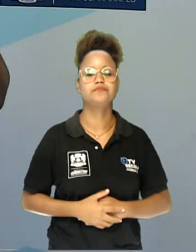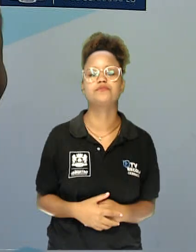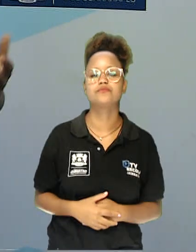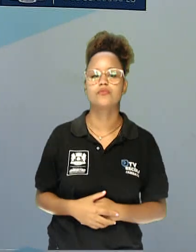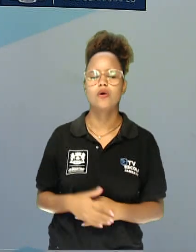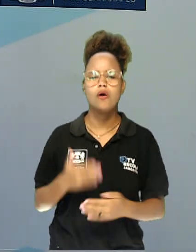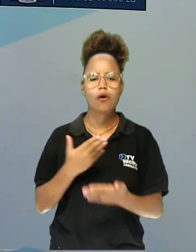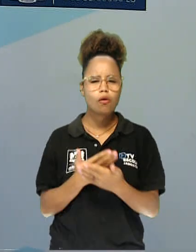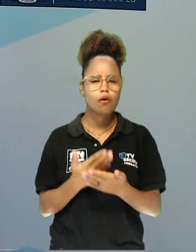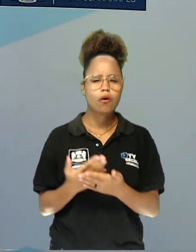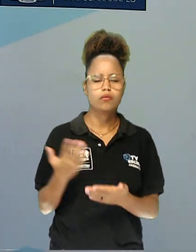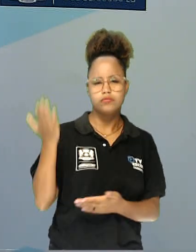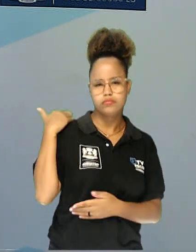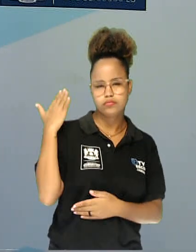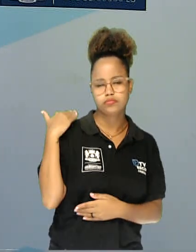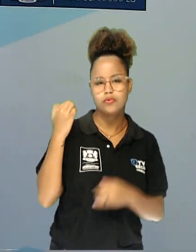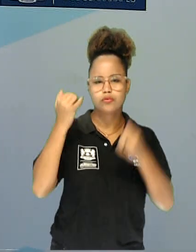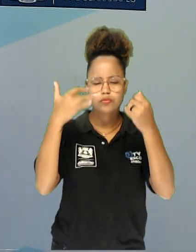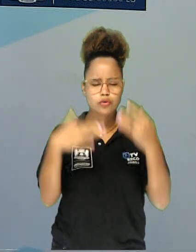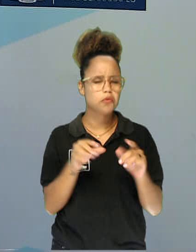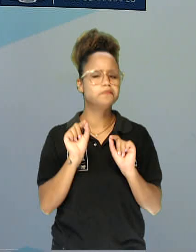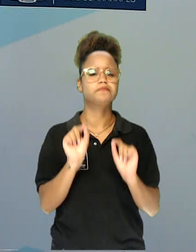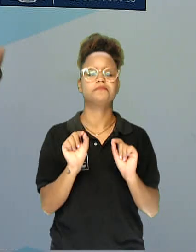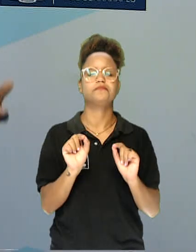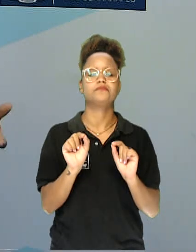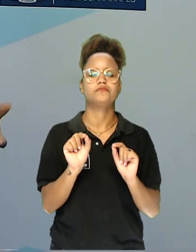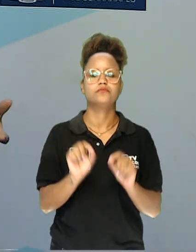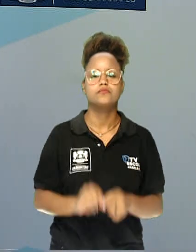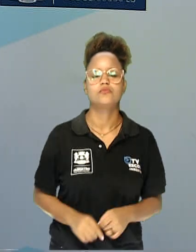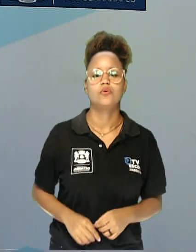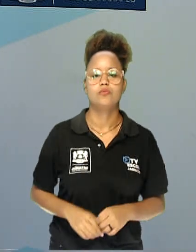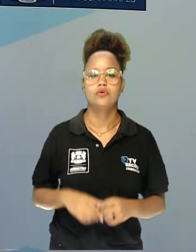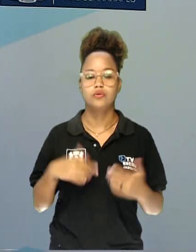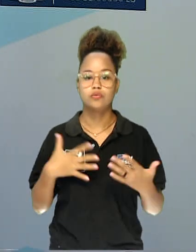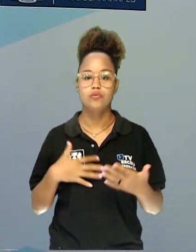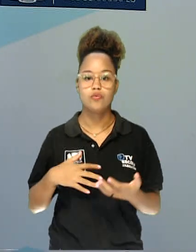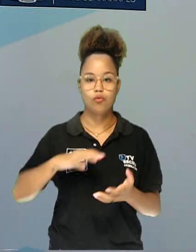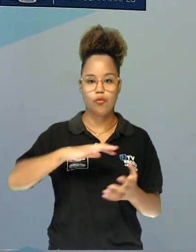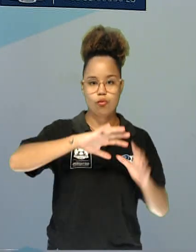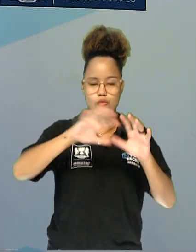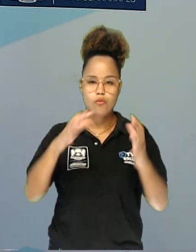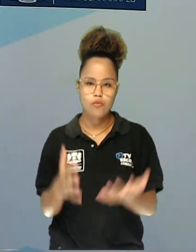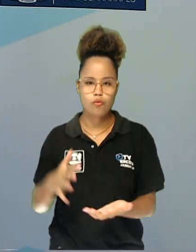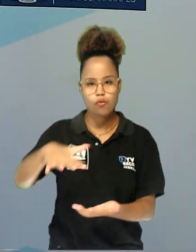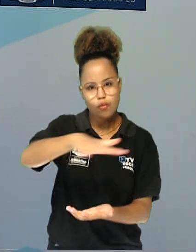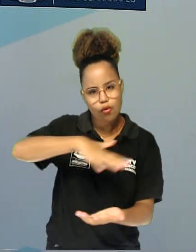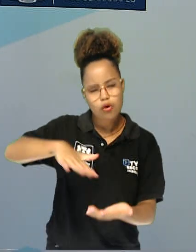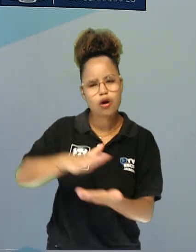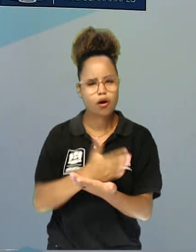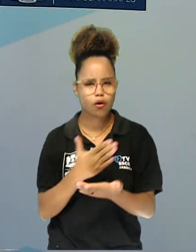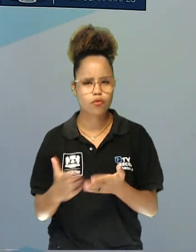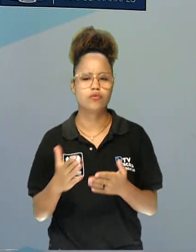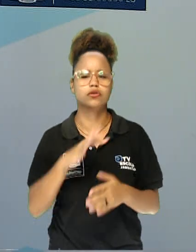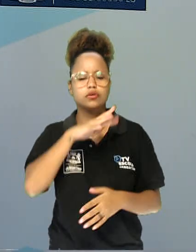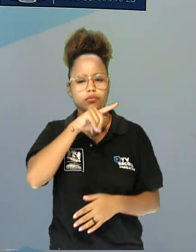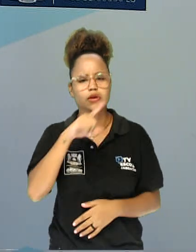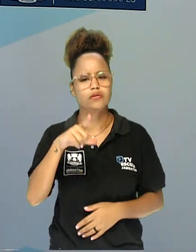na aula passada nós falamos sobre os ecossistemas e alguns animais que desempenham um papel bastante importante.